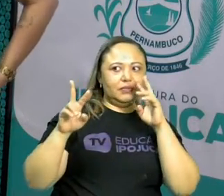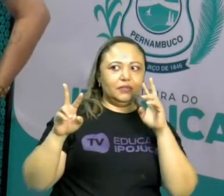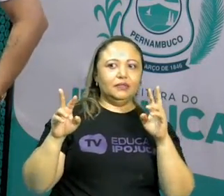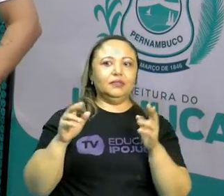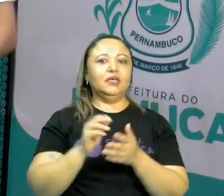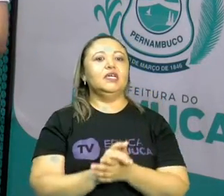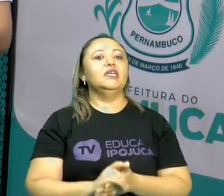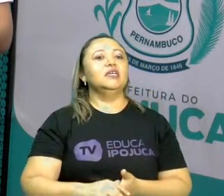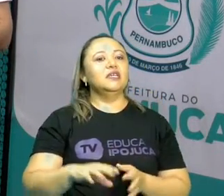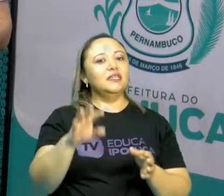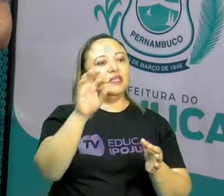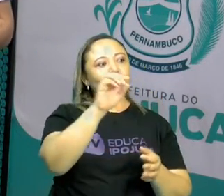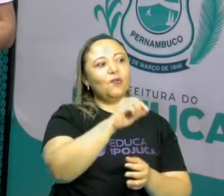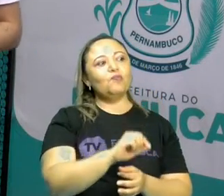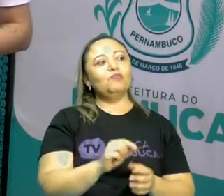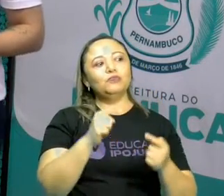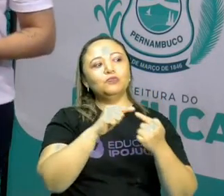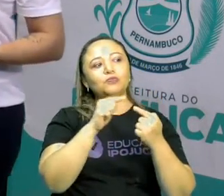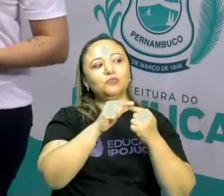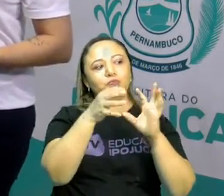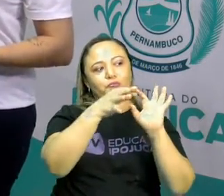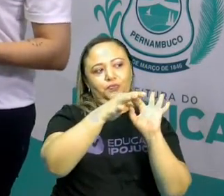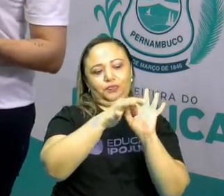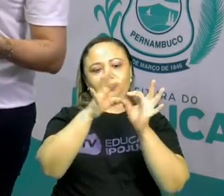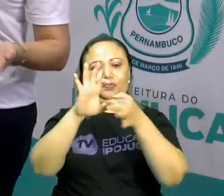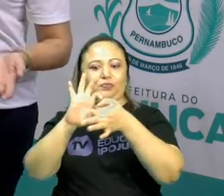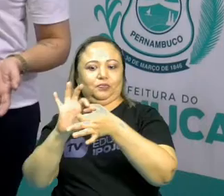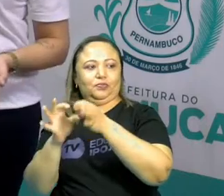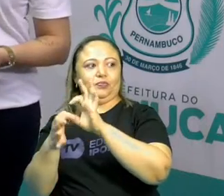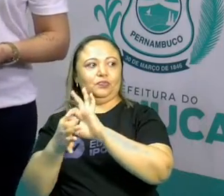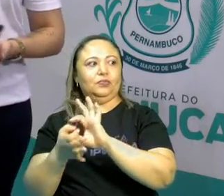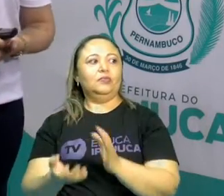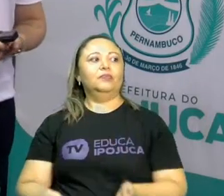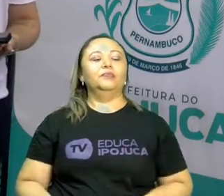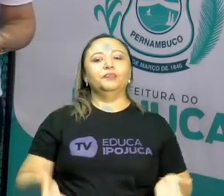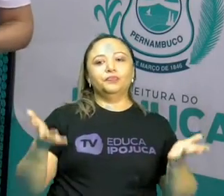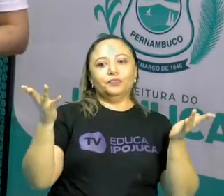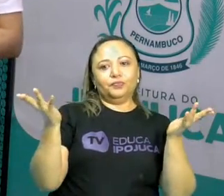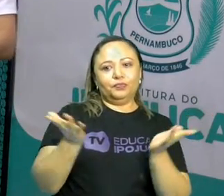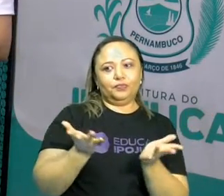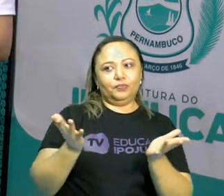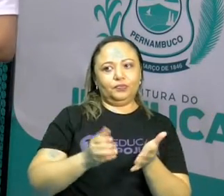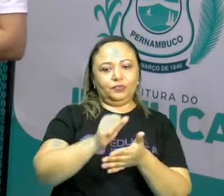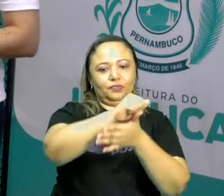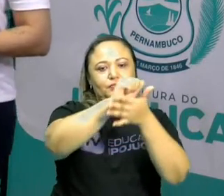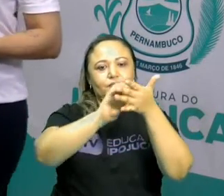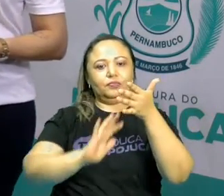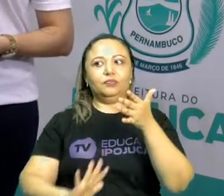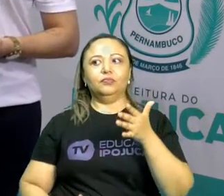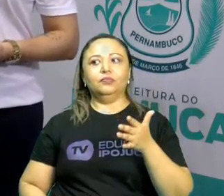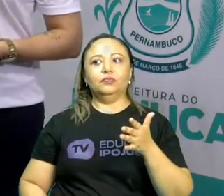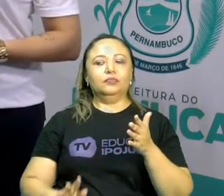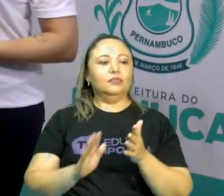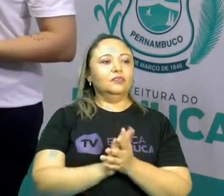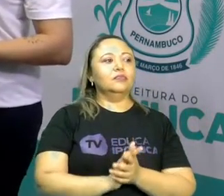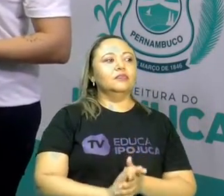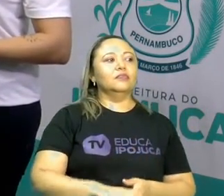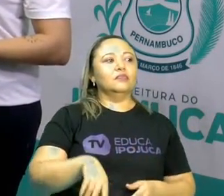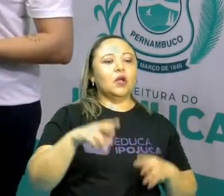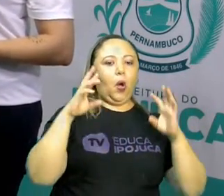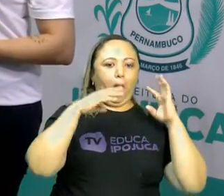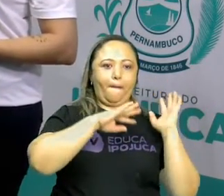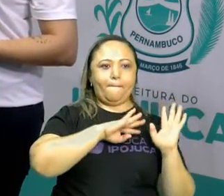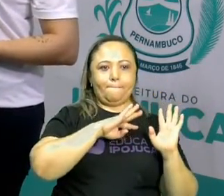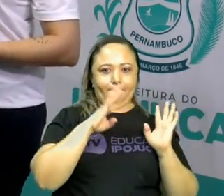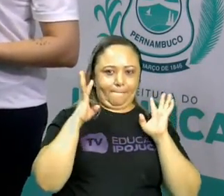chamamos de intertextualidade. Ok? E aí chegou a hora do nosso desafio. Observe a